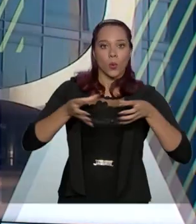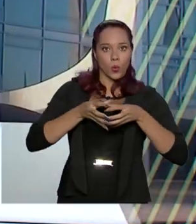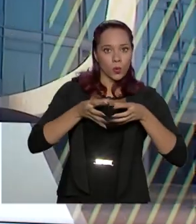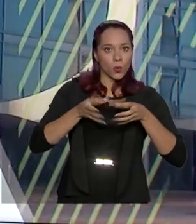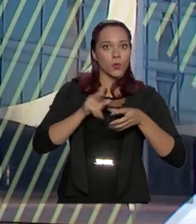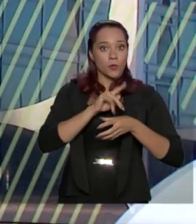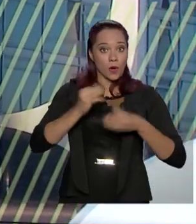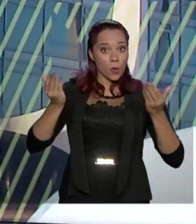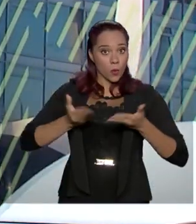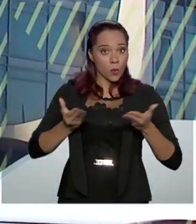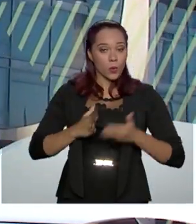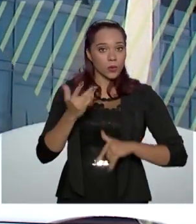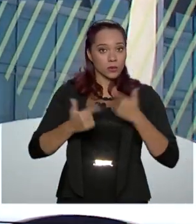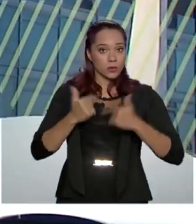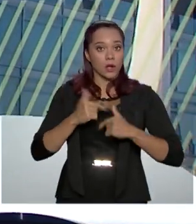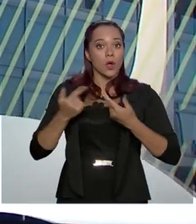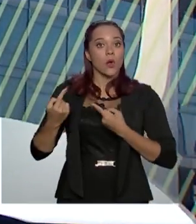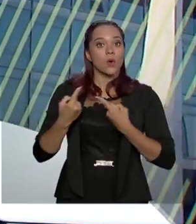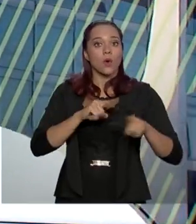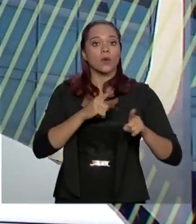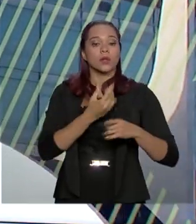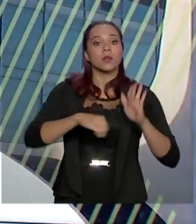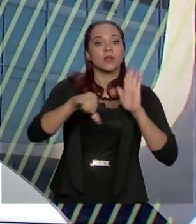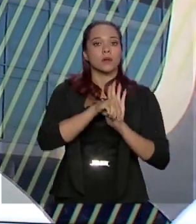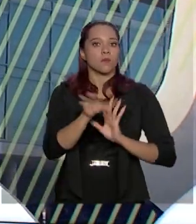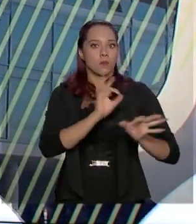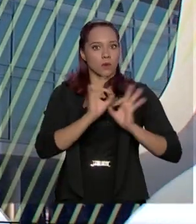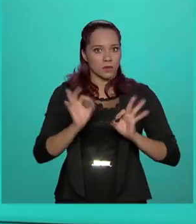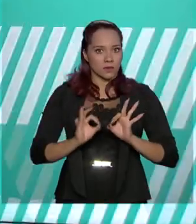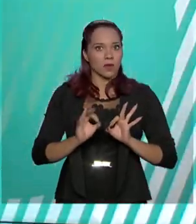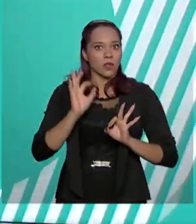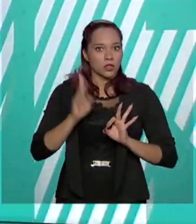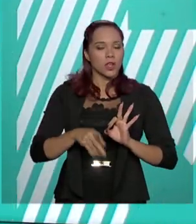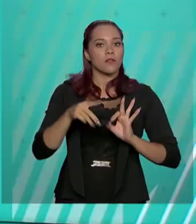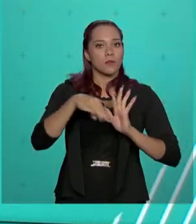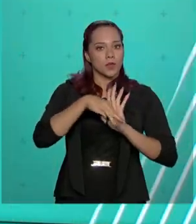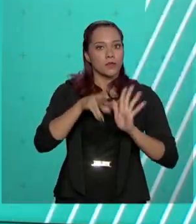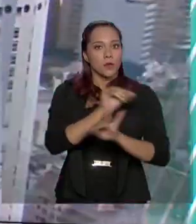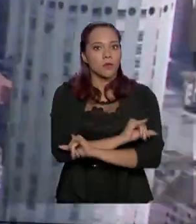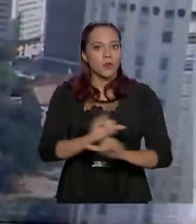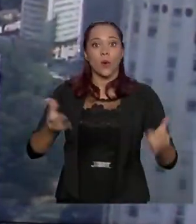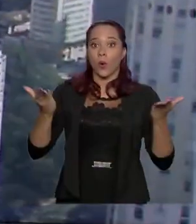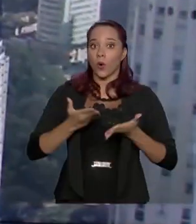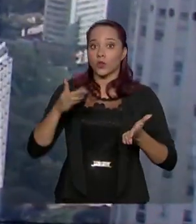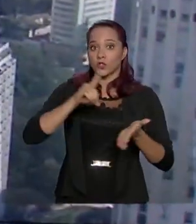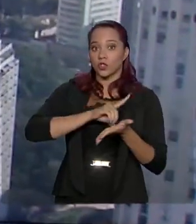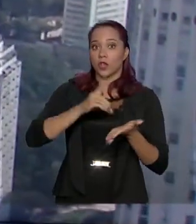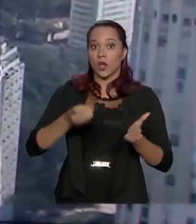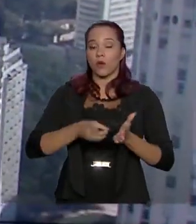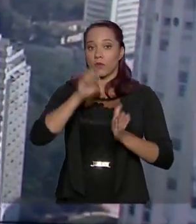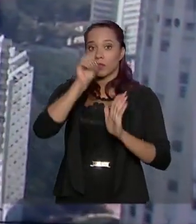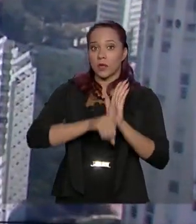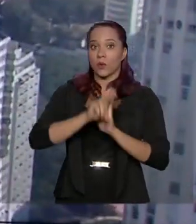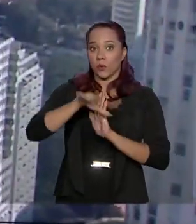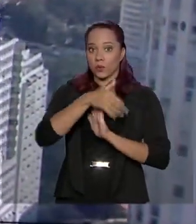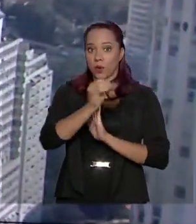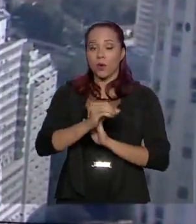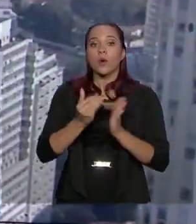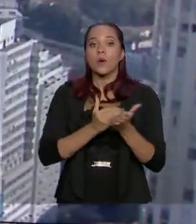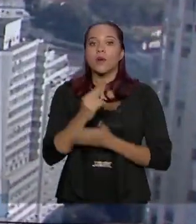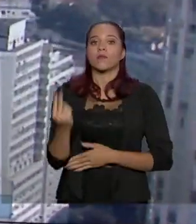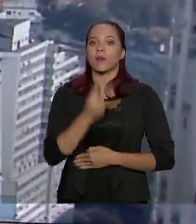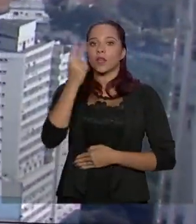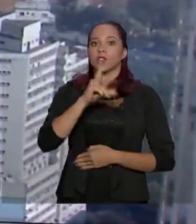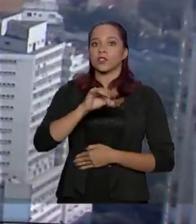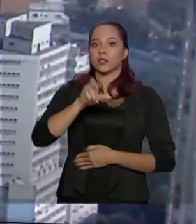vai atuar em ações de combate à criminalidade organizada. A medida foi publicada hoje no Diário Oficial da União e passa a valer